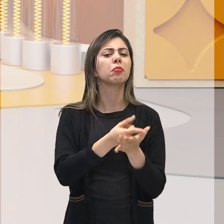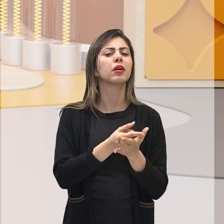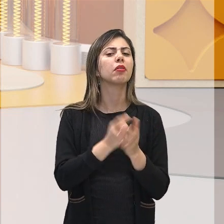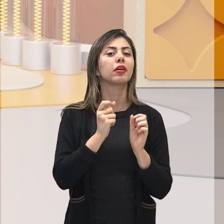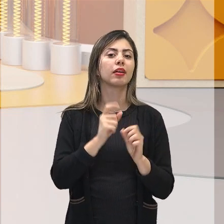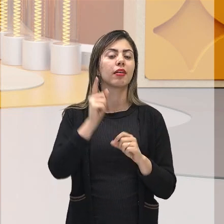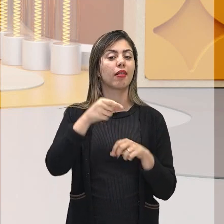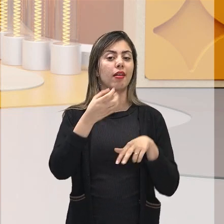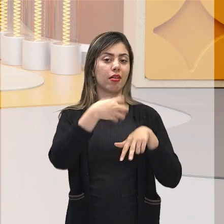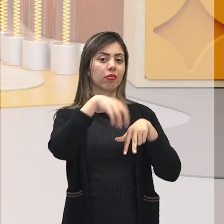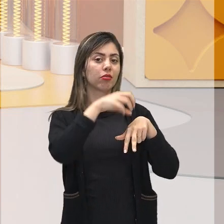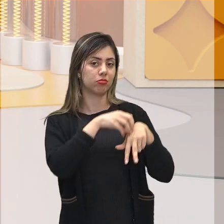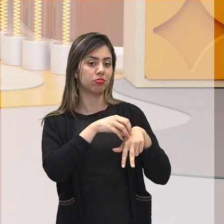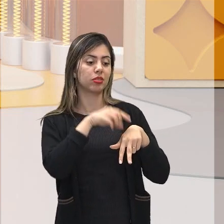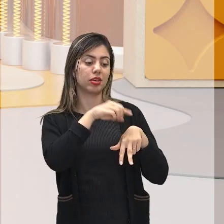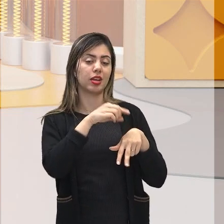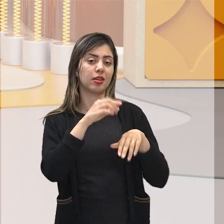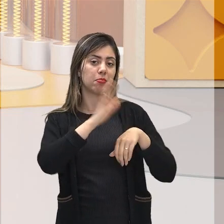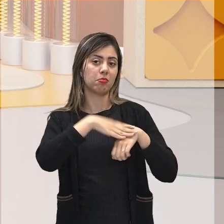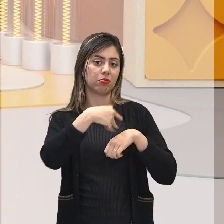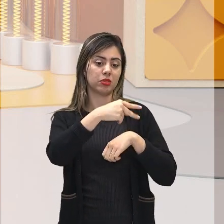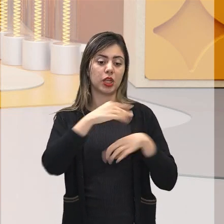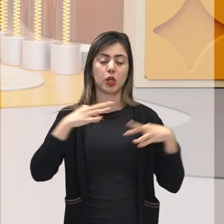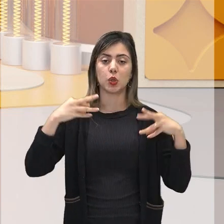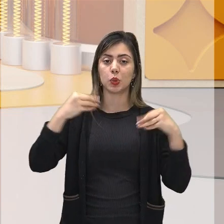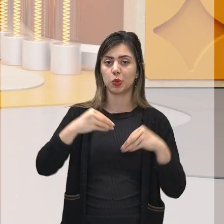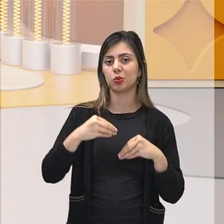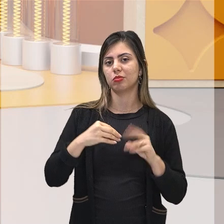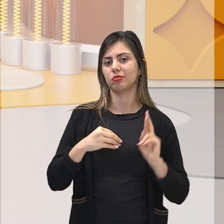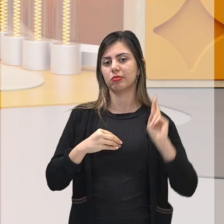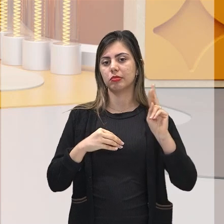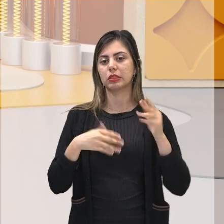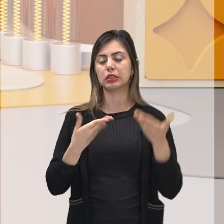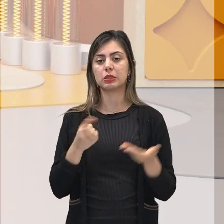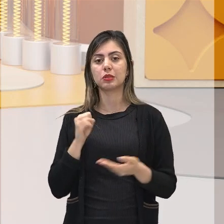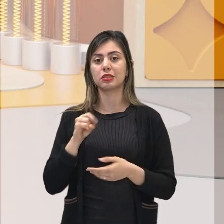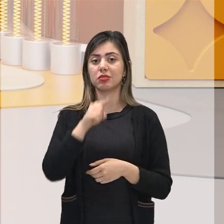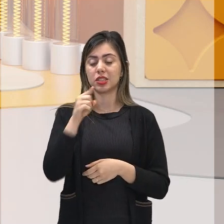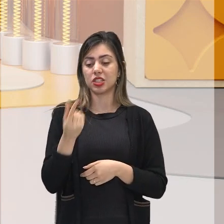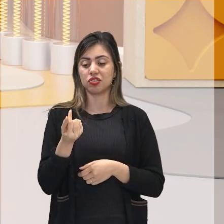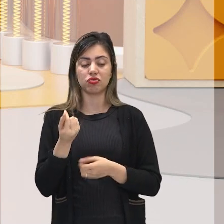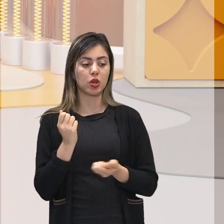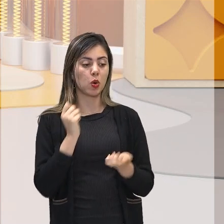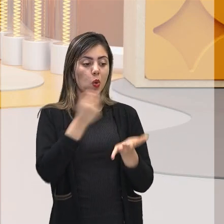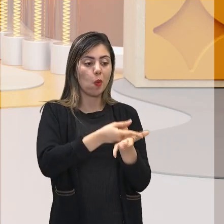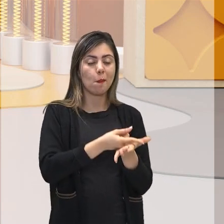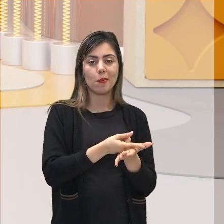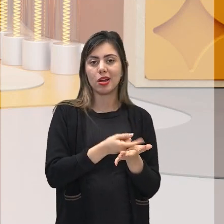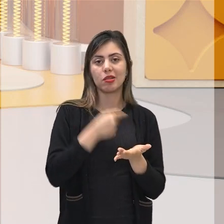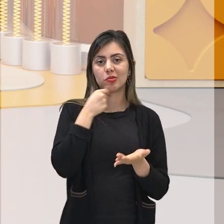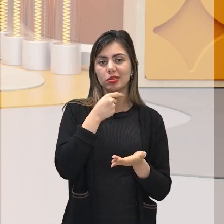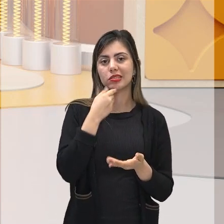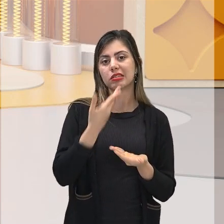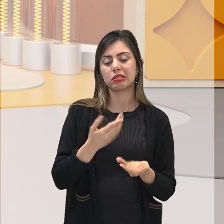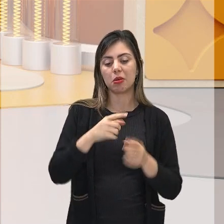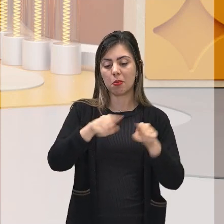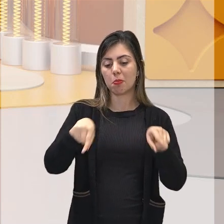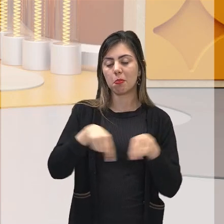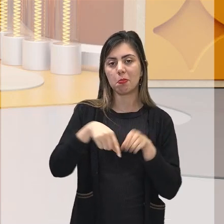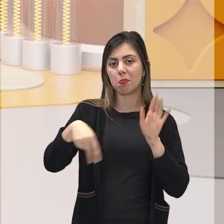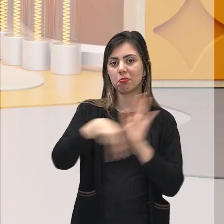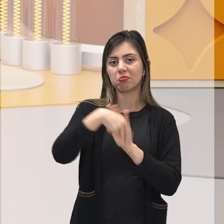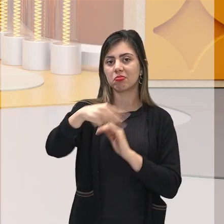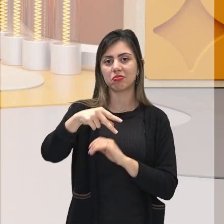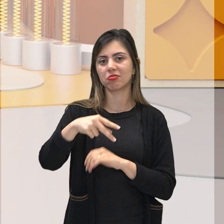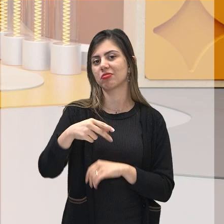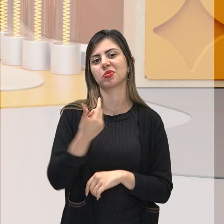coroa. A coroa era dona de tudo. Então, você não tinha como comprar terras, você não poderia ser dono. Simplesmente